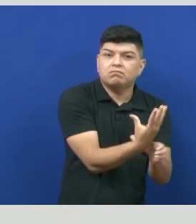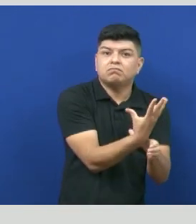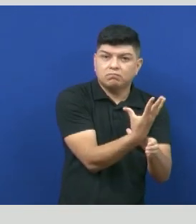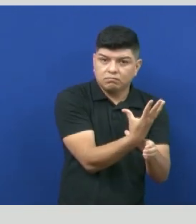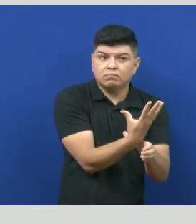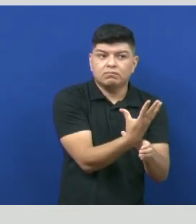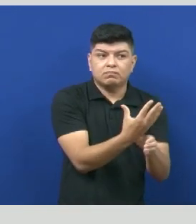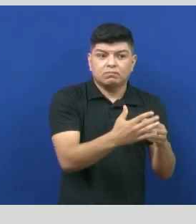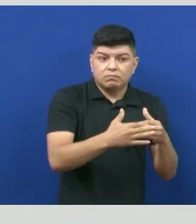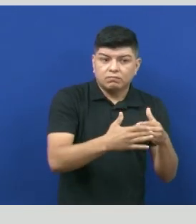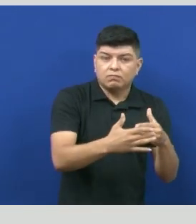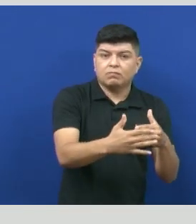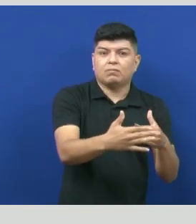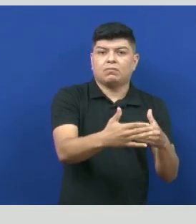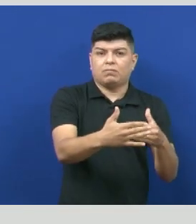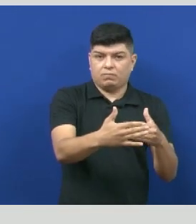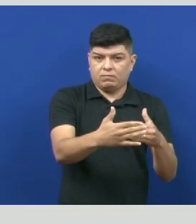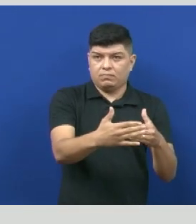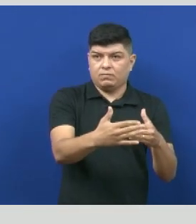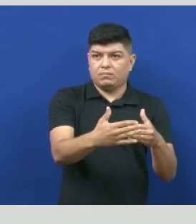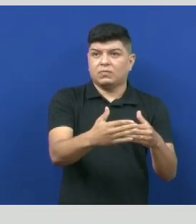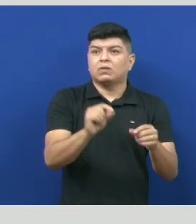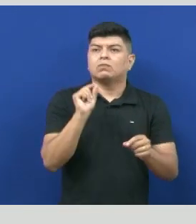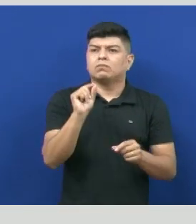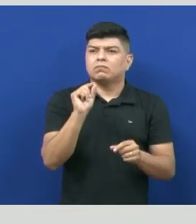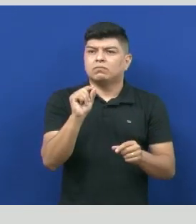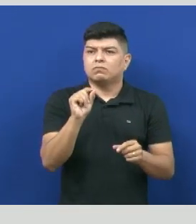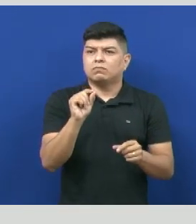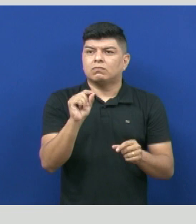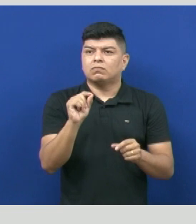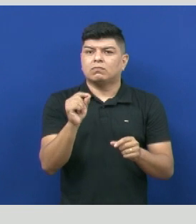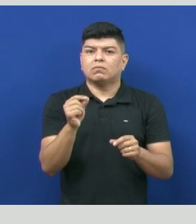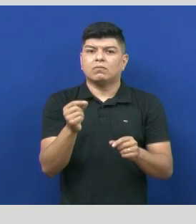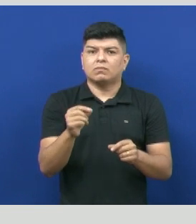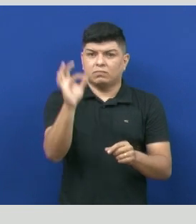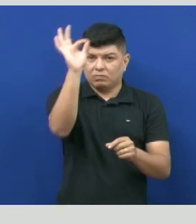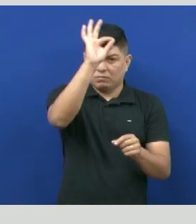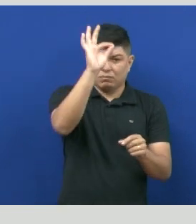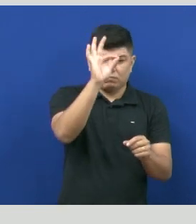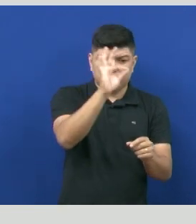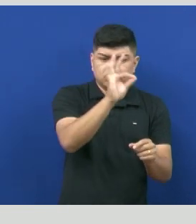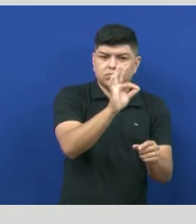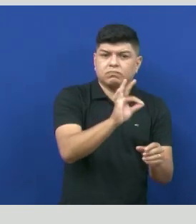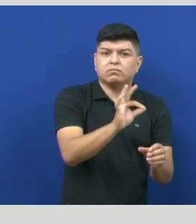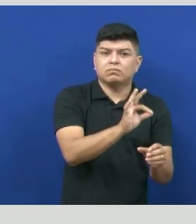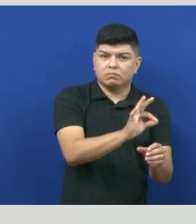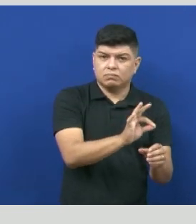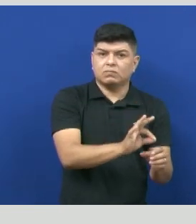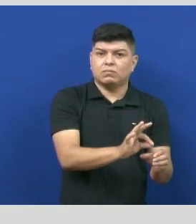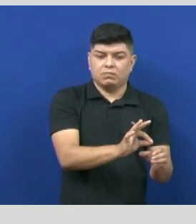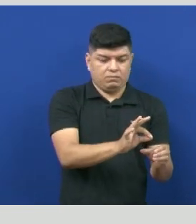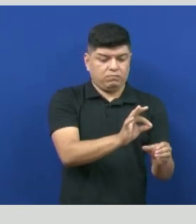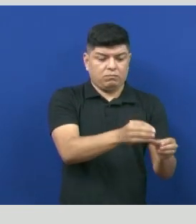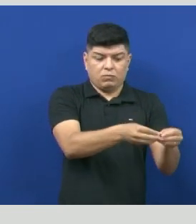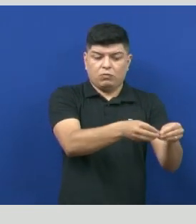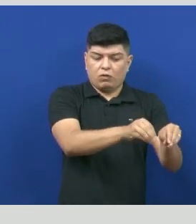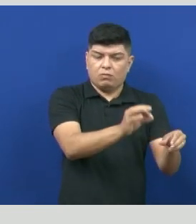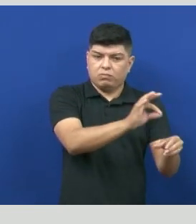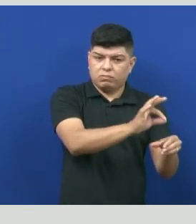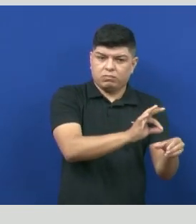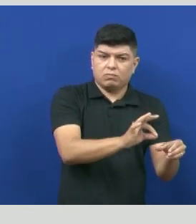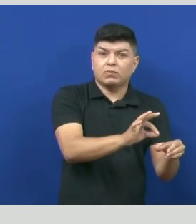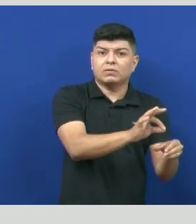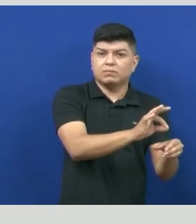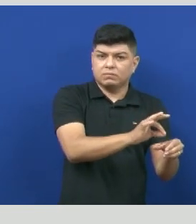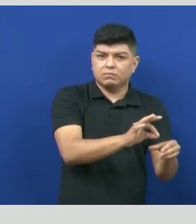a partir da oviposição do mosquito adulto, né? Ele passa ali e deposita os ovos, né?